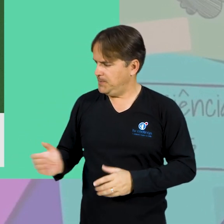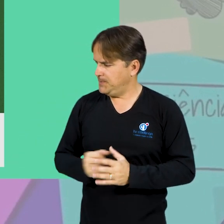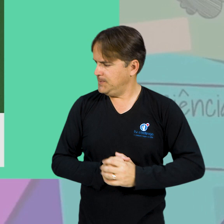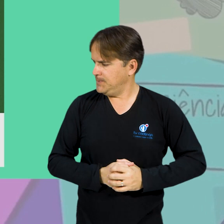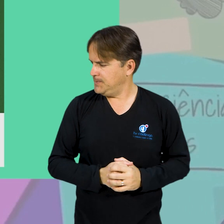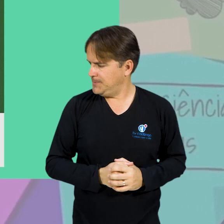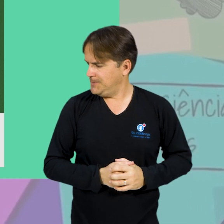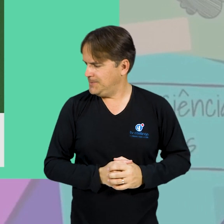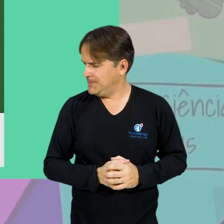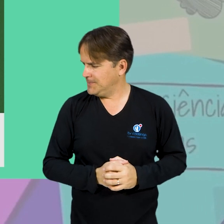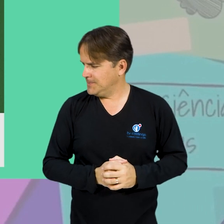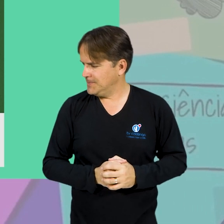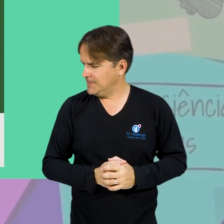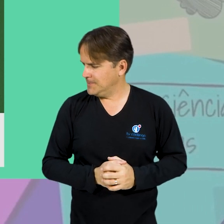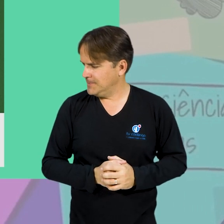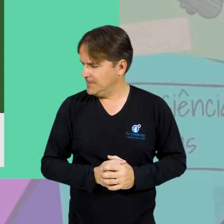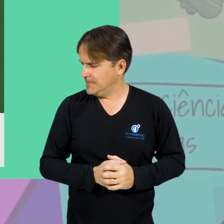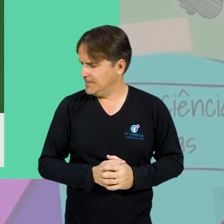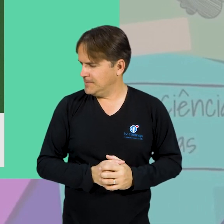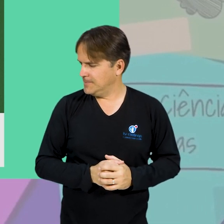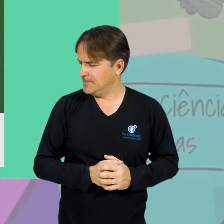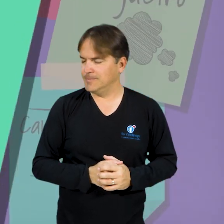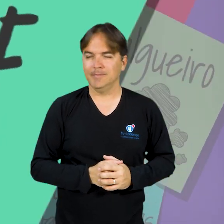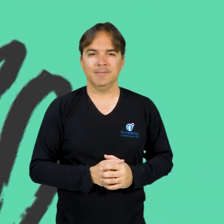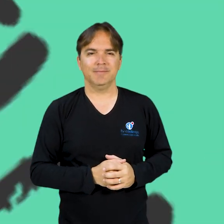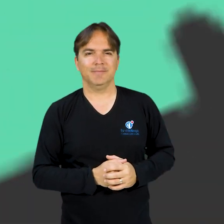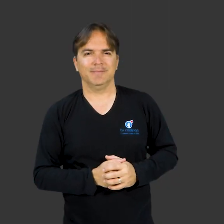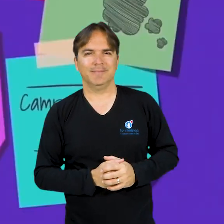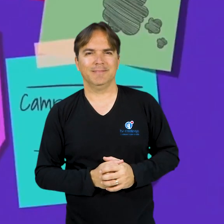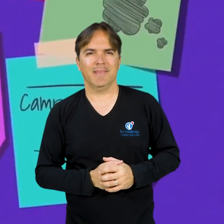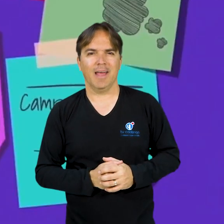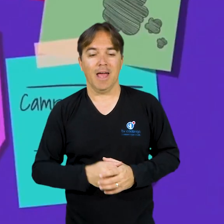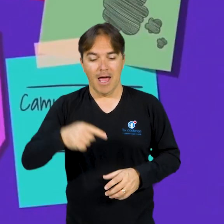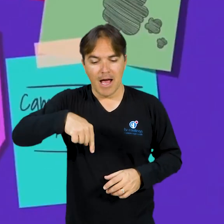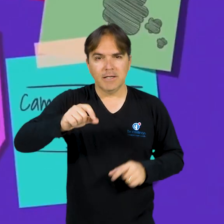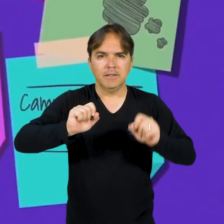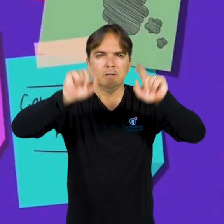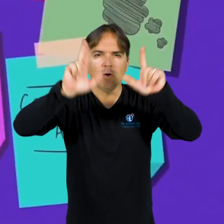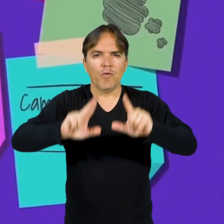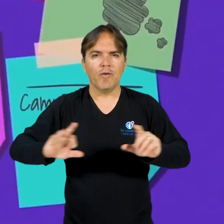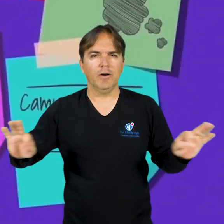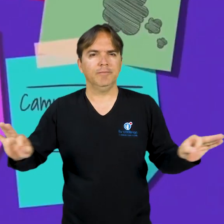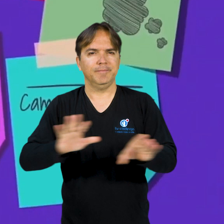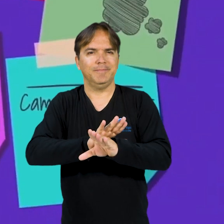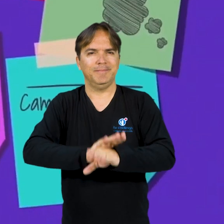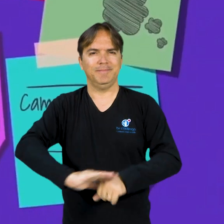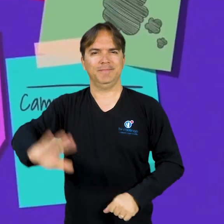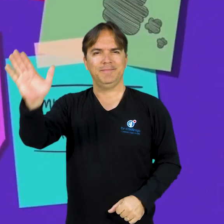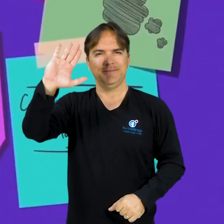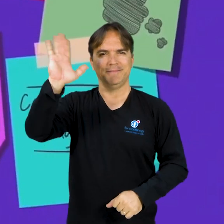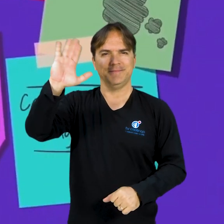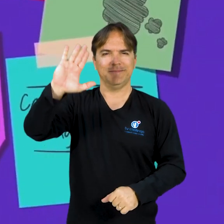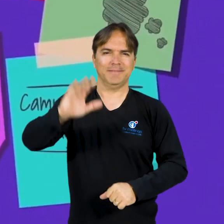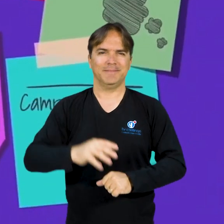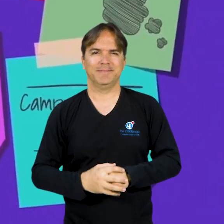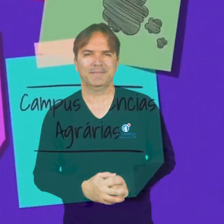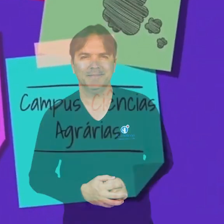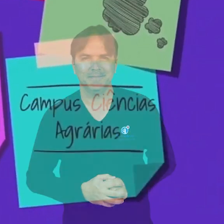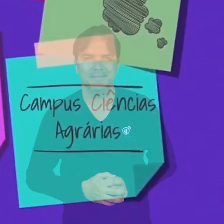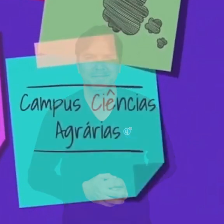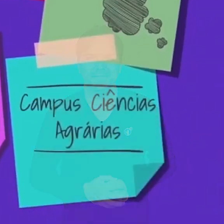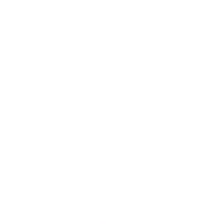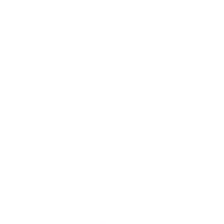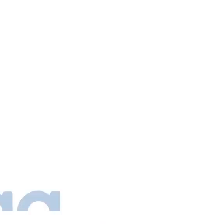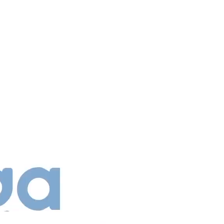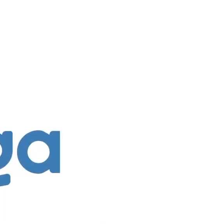ppgadt.univasf.edu.br Essa edição do Se Liga Univasf fica por aqui. Até